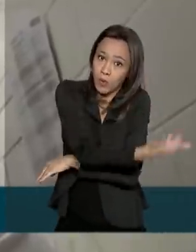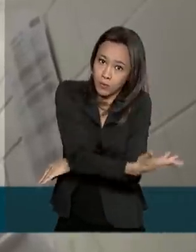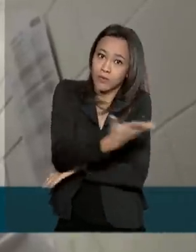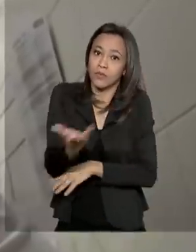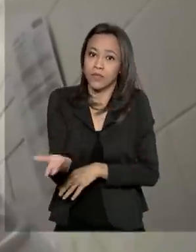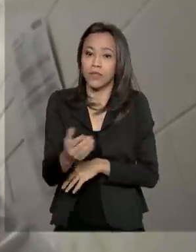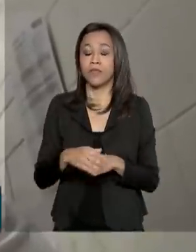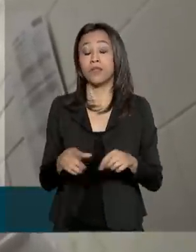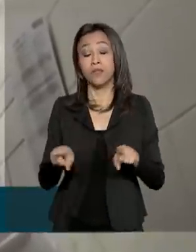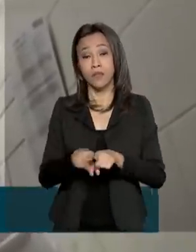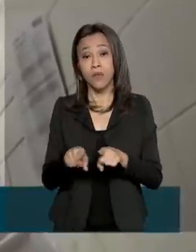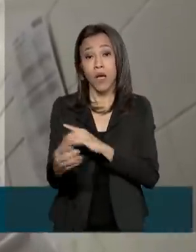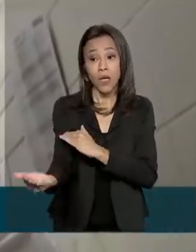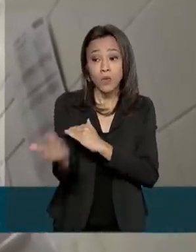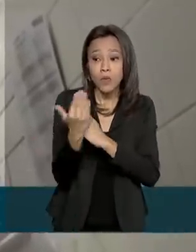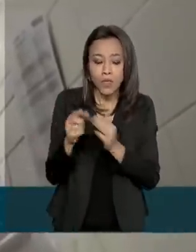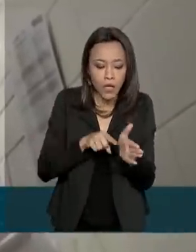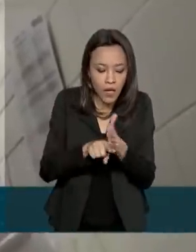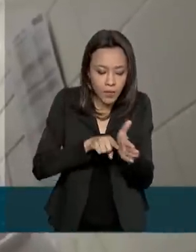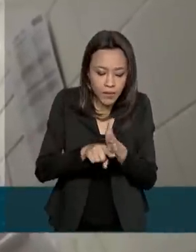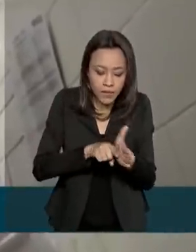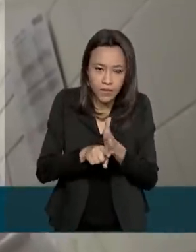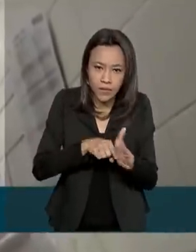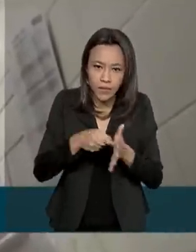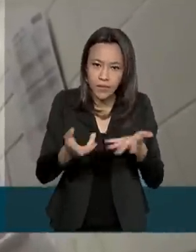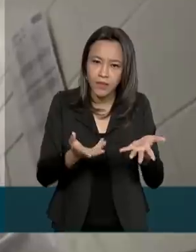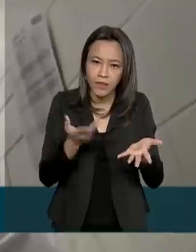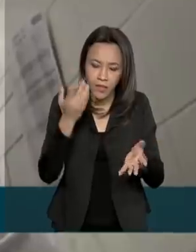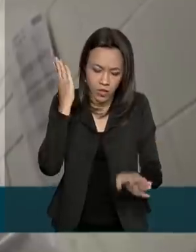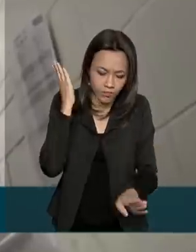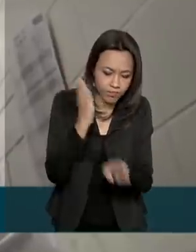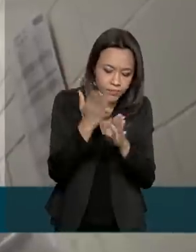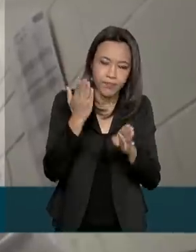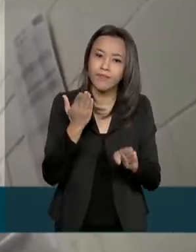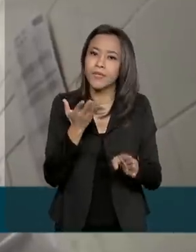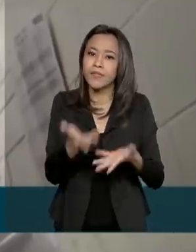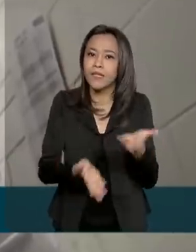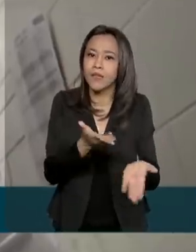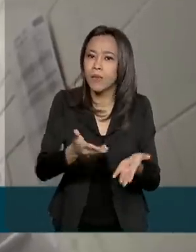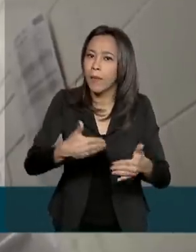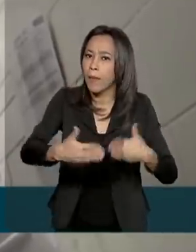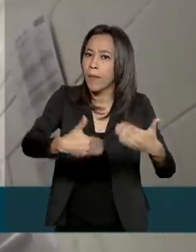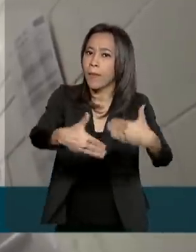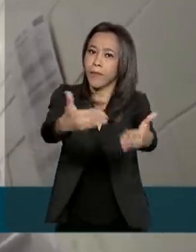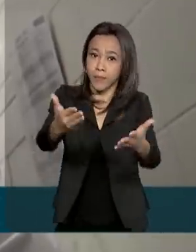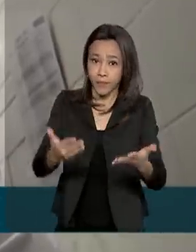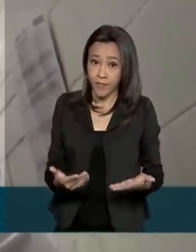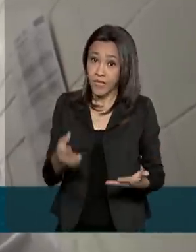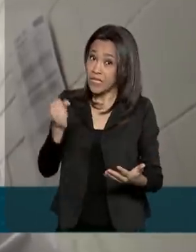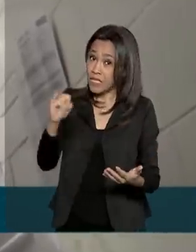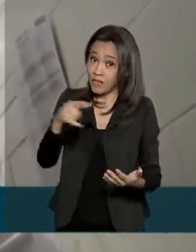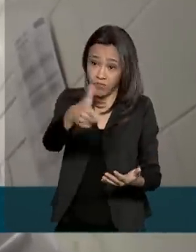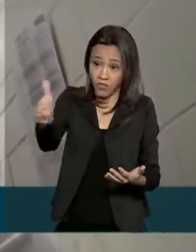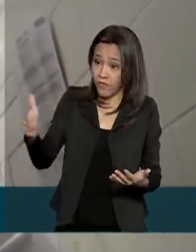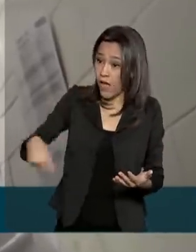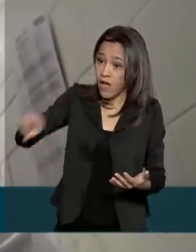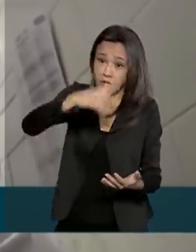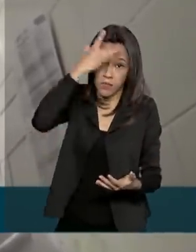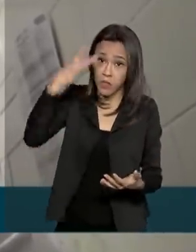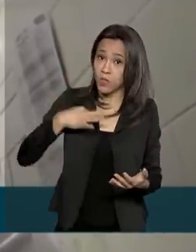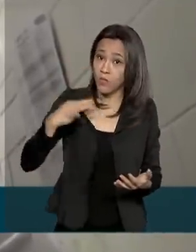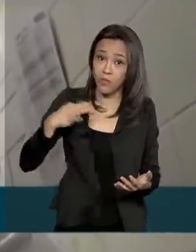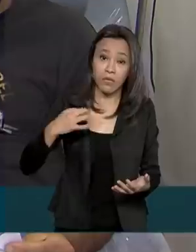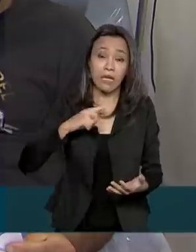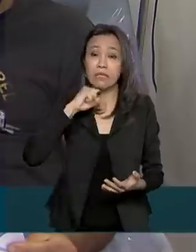e ajudando a desenvolver o tratamento e a cura para a doença. Sem a disponibilidade deles, nada disso poderia estar